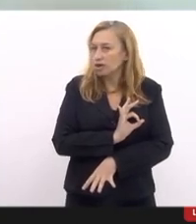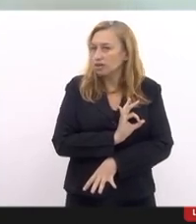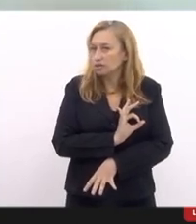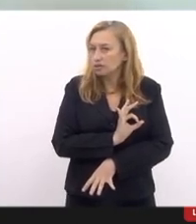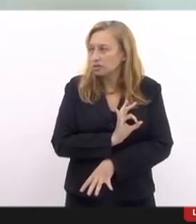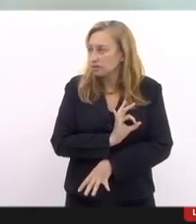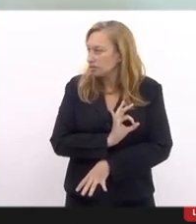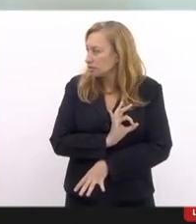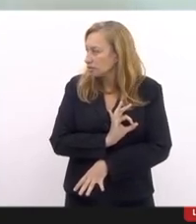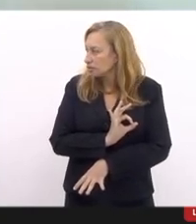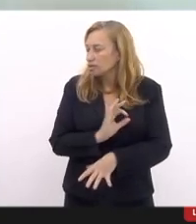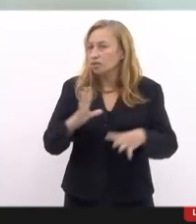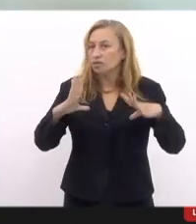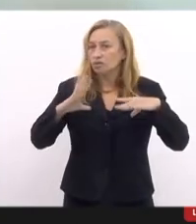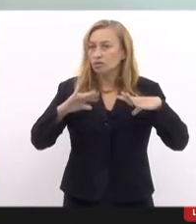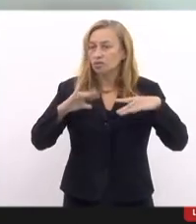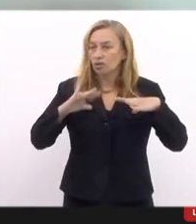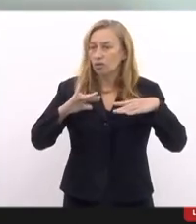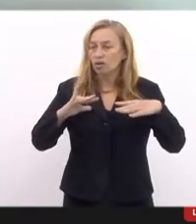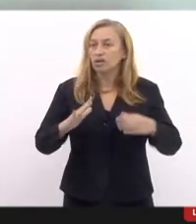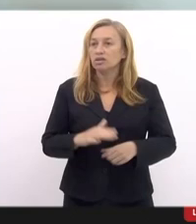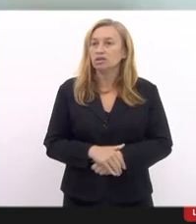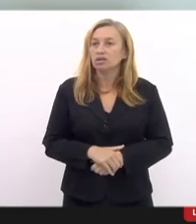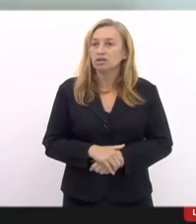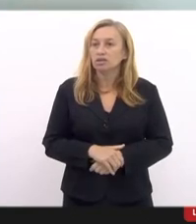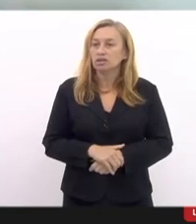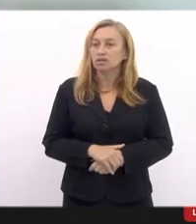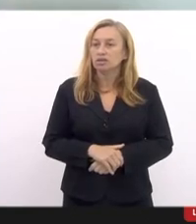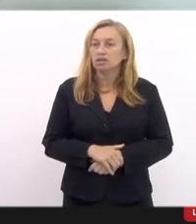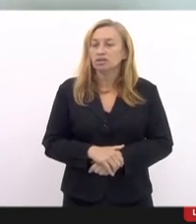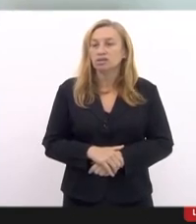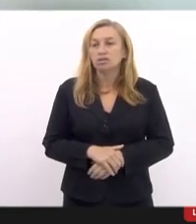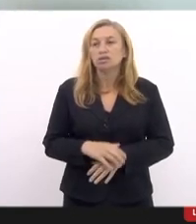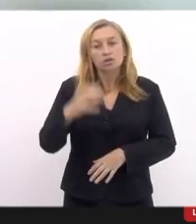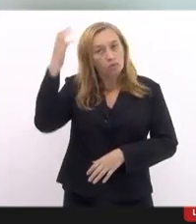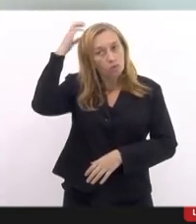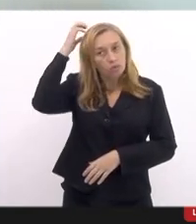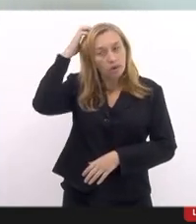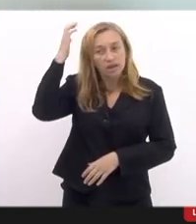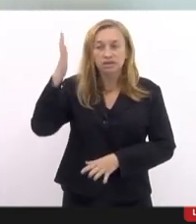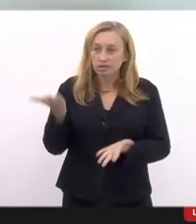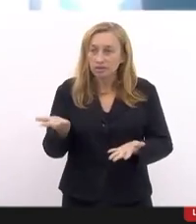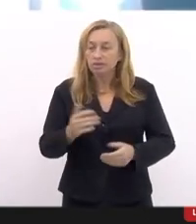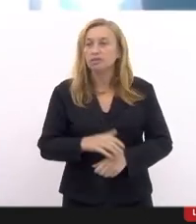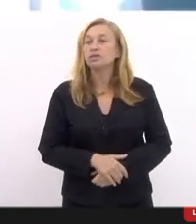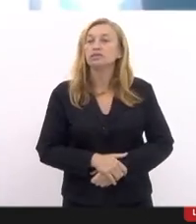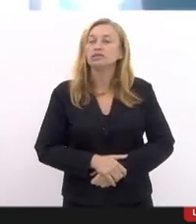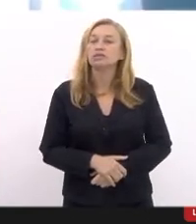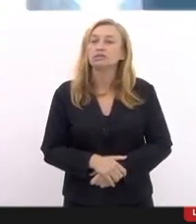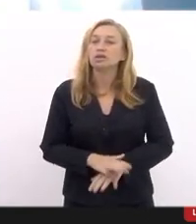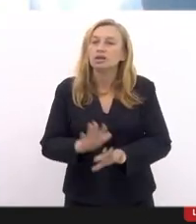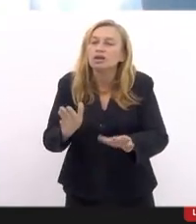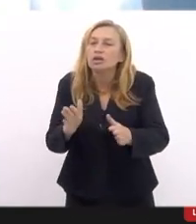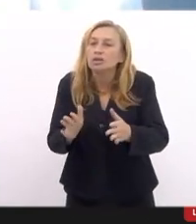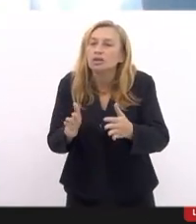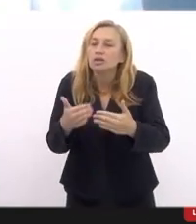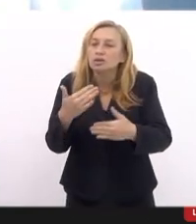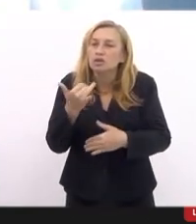feito o mesmo ato do que foi feito da situação que ocorreu com permite só um minuto,